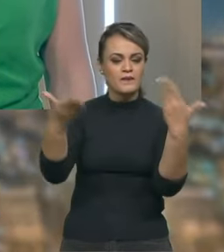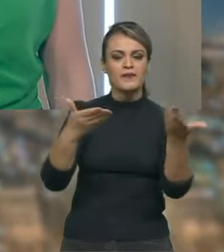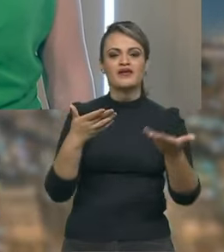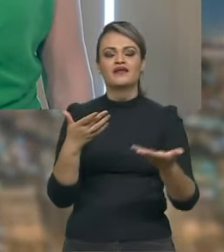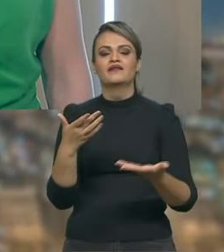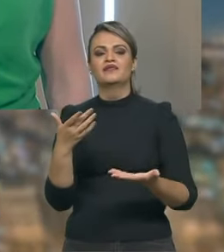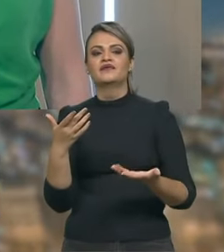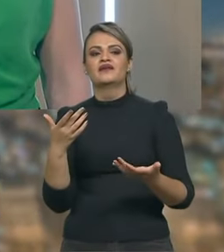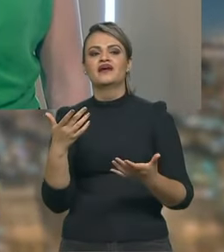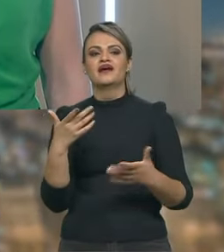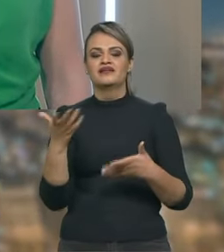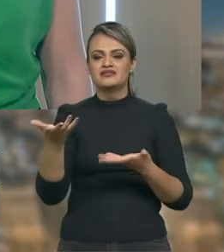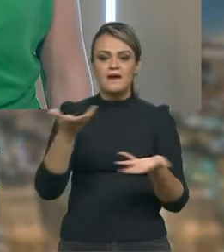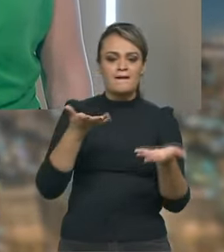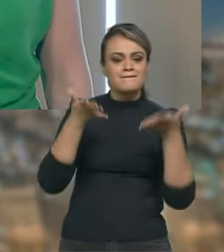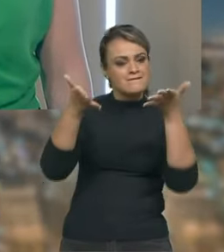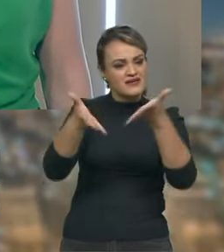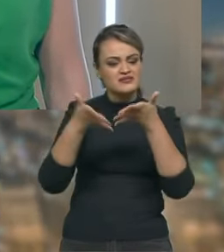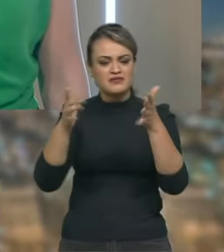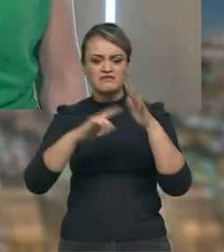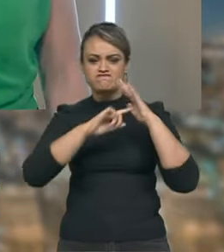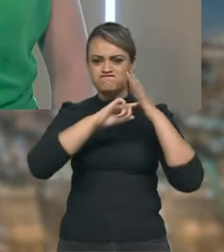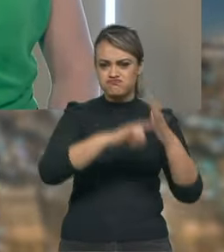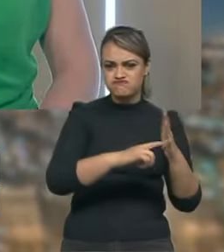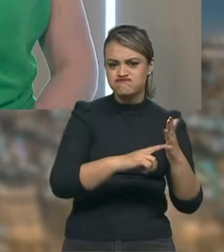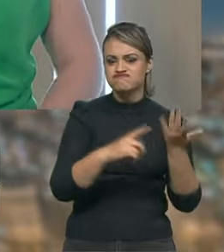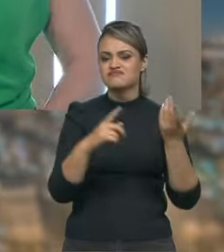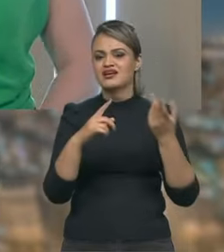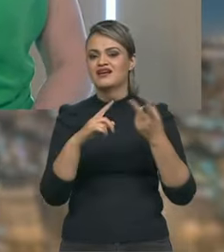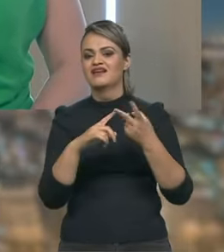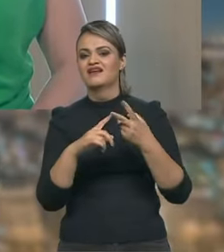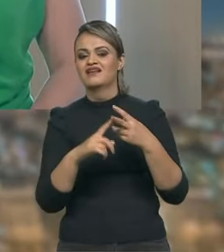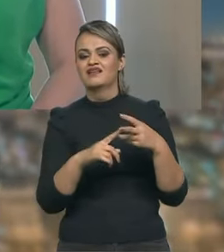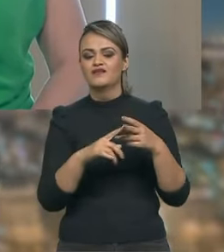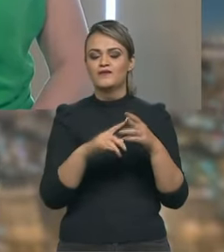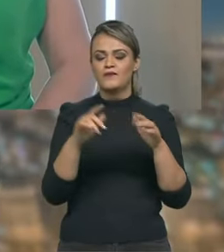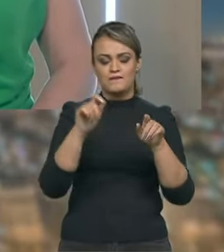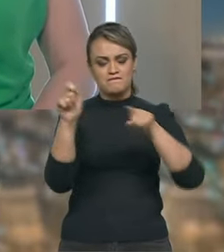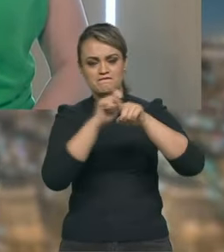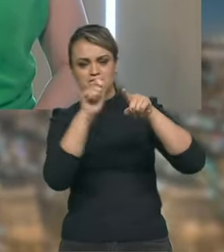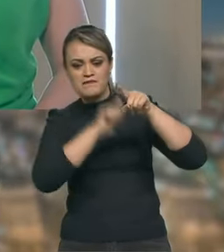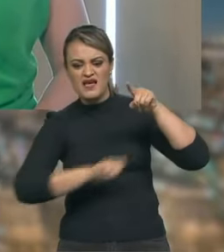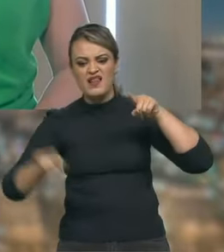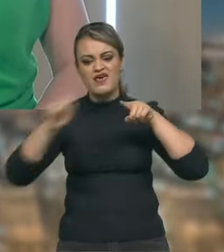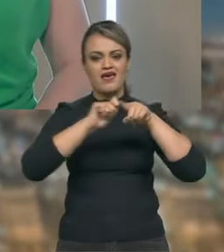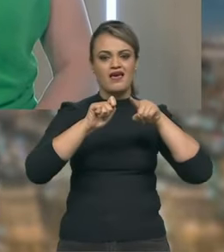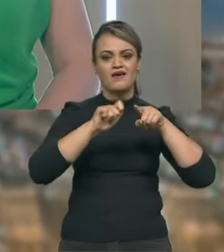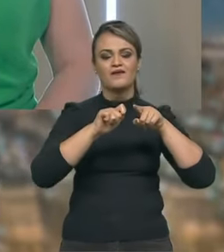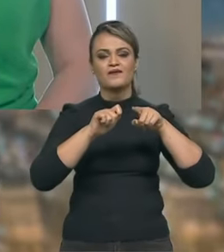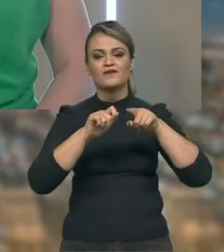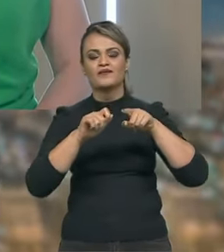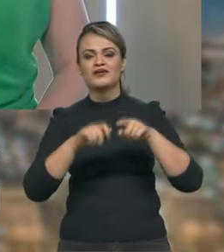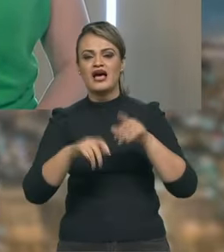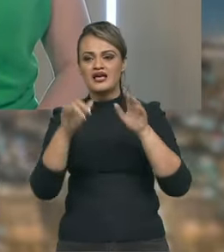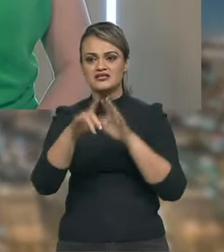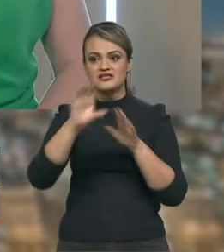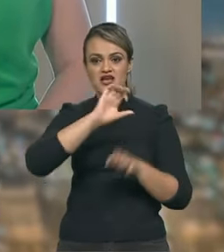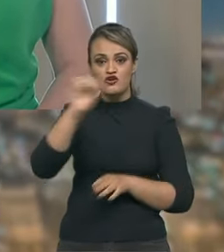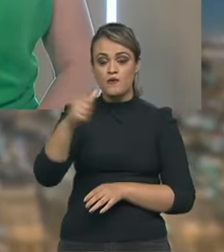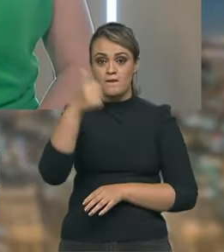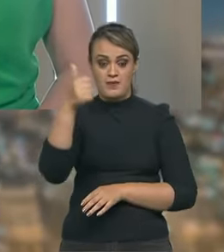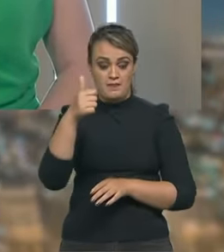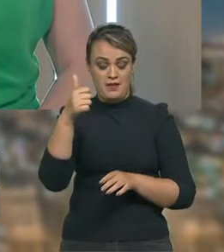esse envolvimento com o motor também com os pneus com tudo nós fomos primeiro a ganhar